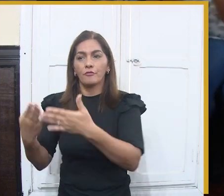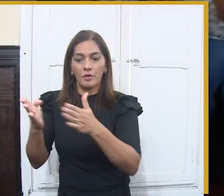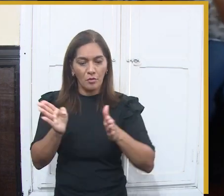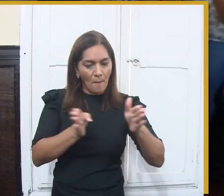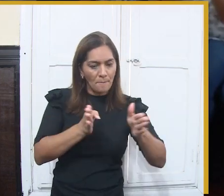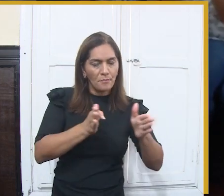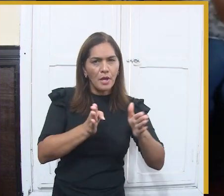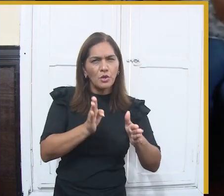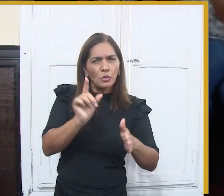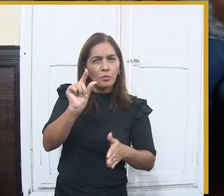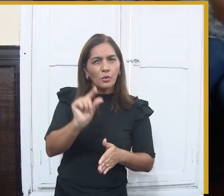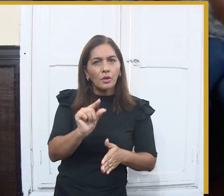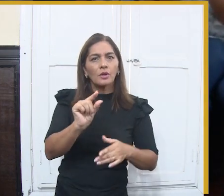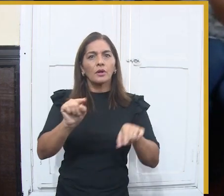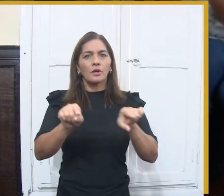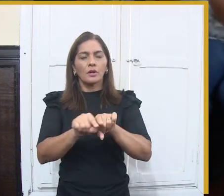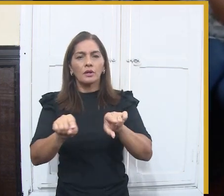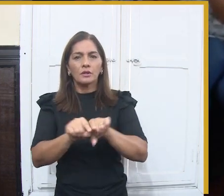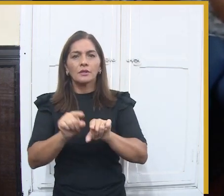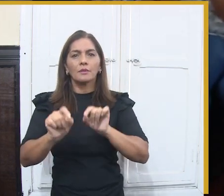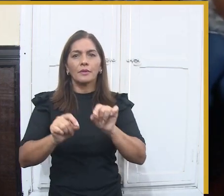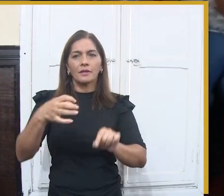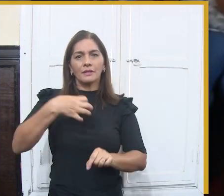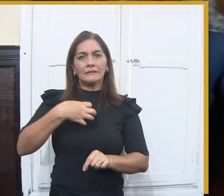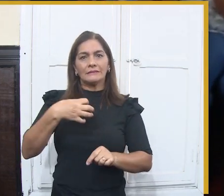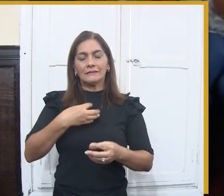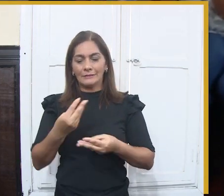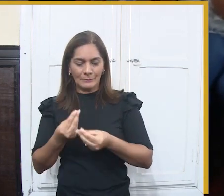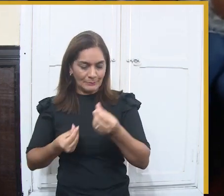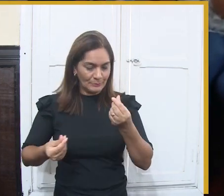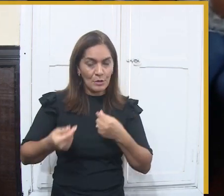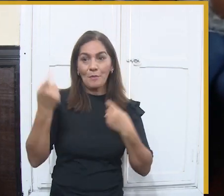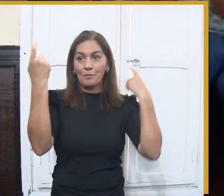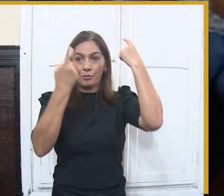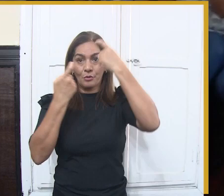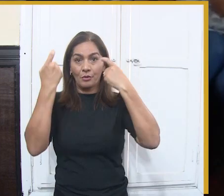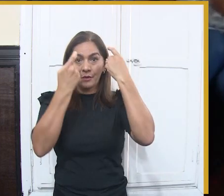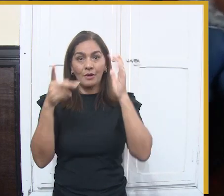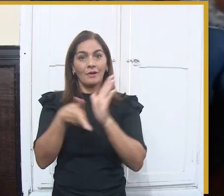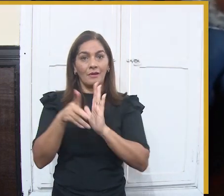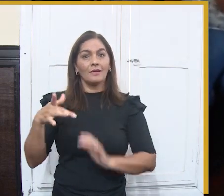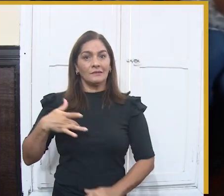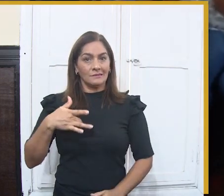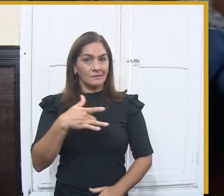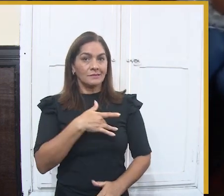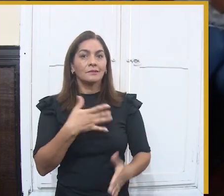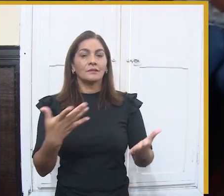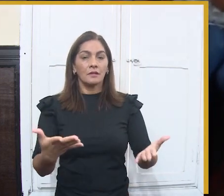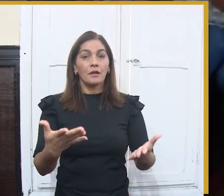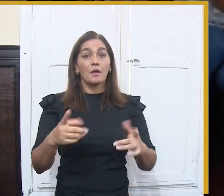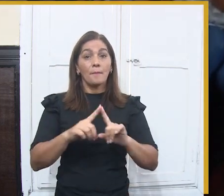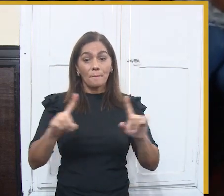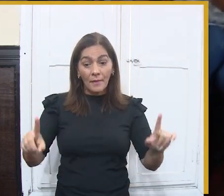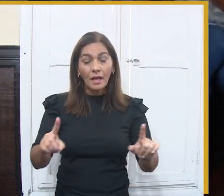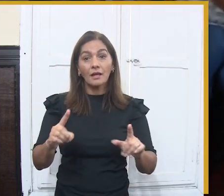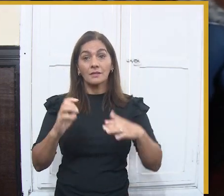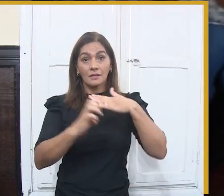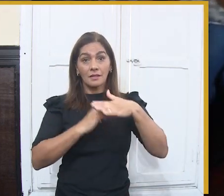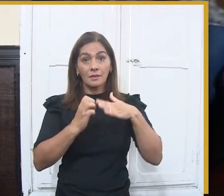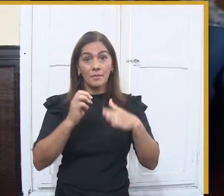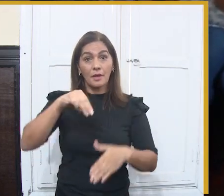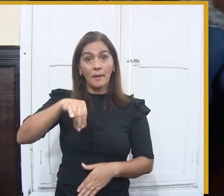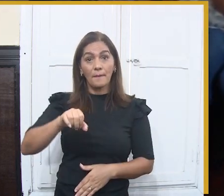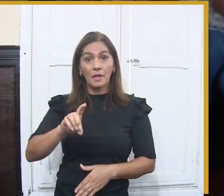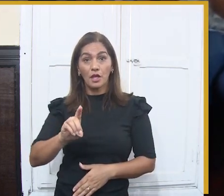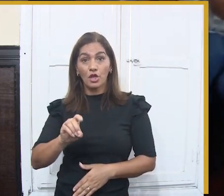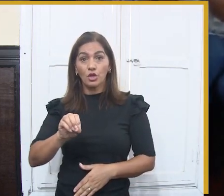mais uma vez, eu quero agradecer a Amido, que no ano passado, de forma corajosa, aceitou o desafio de realizar o